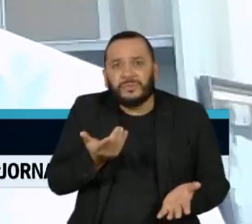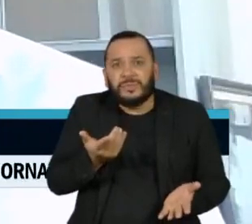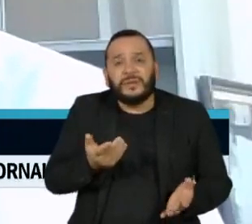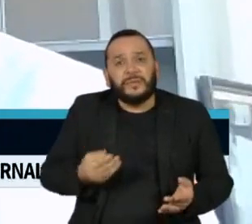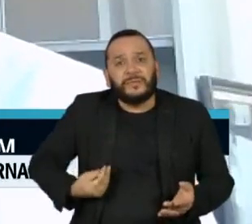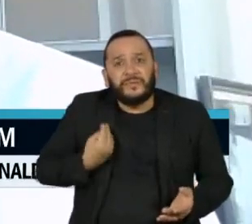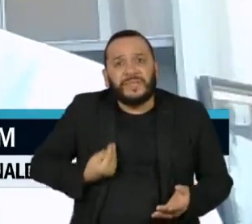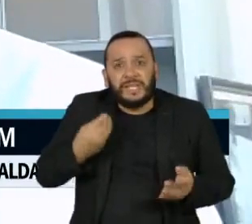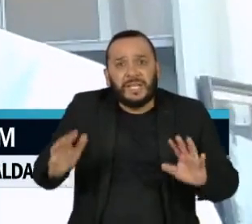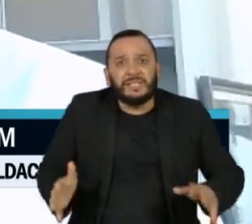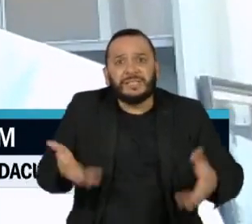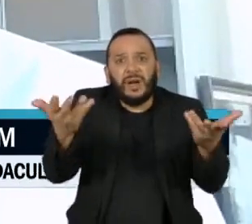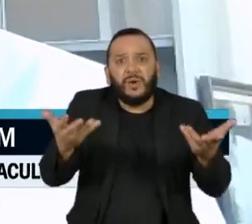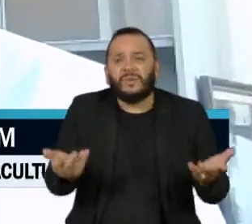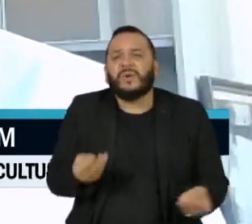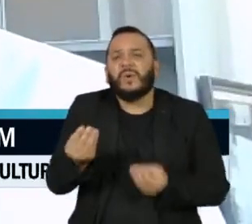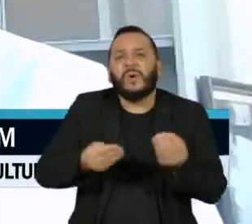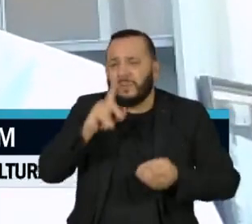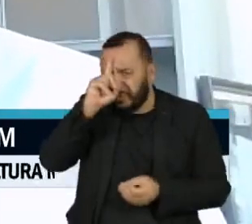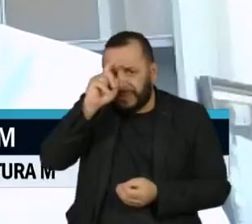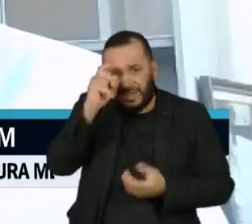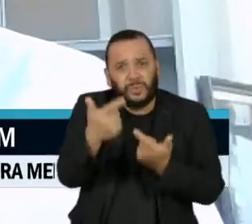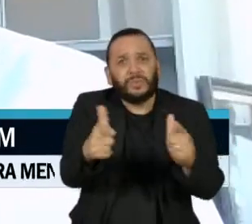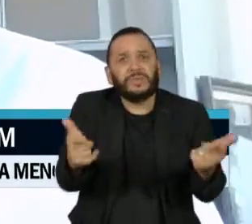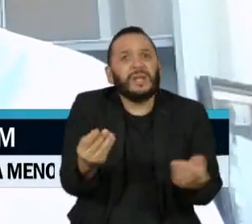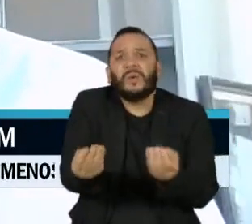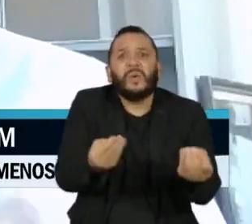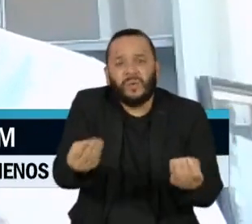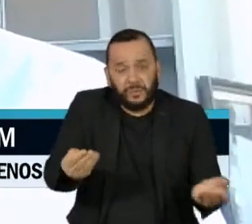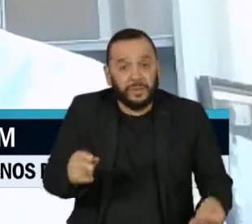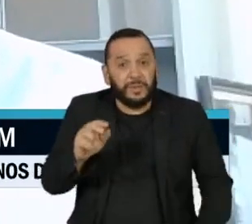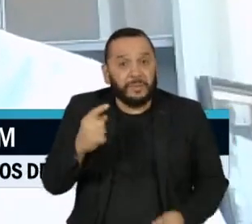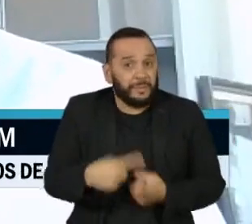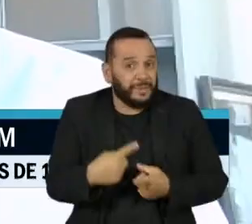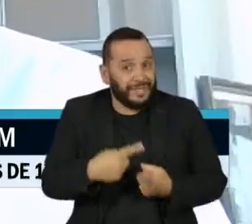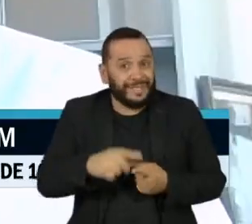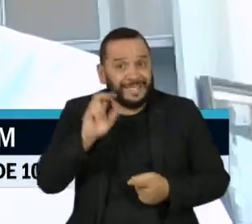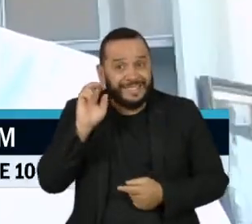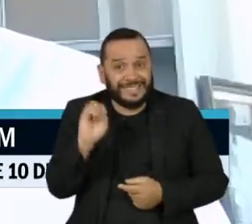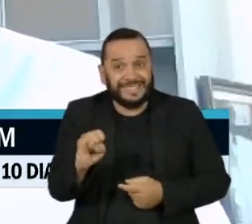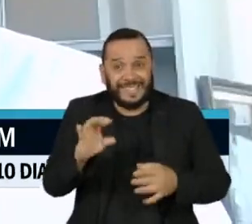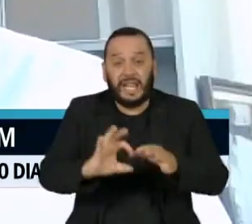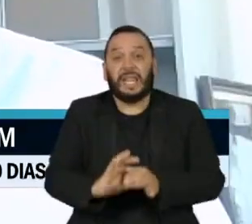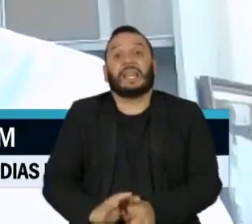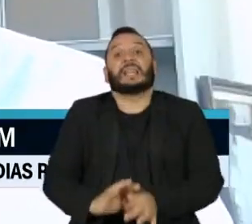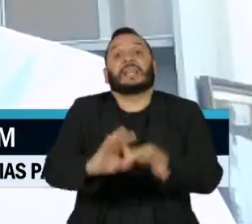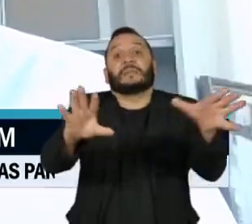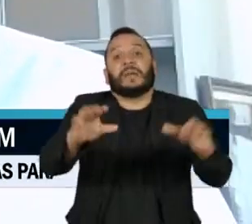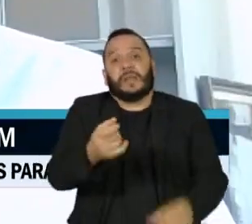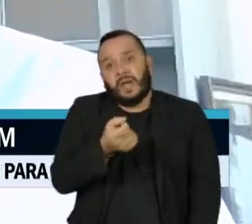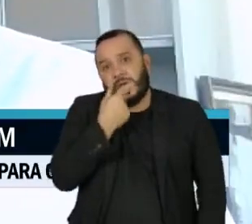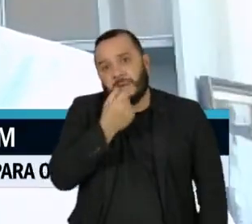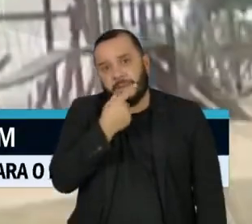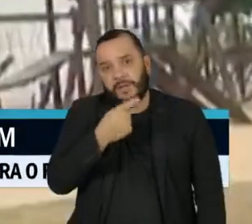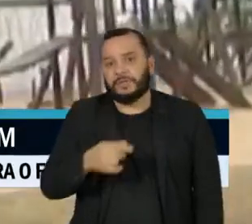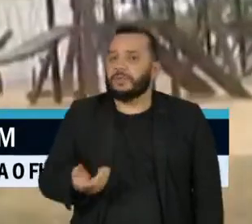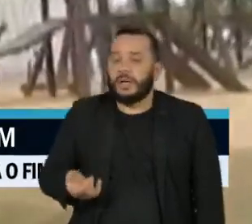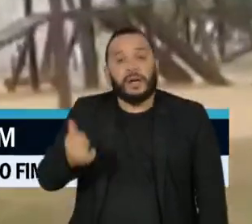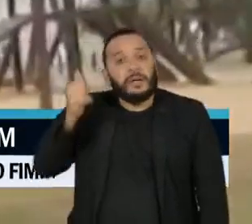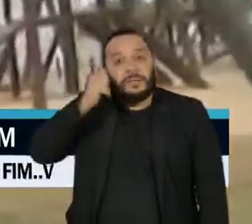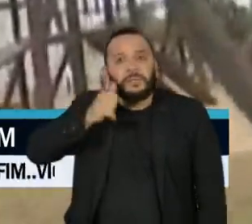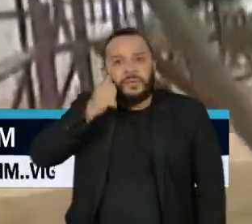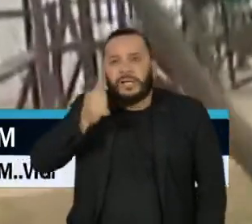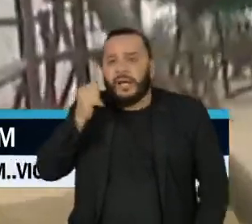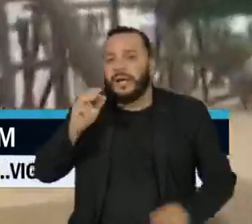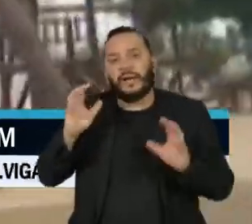É porque, na teoria, se você liberar essa medicação, as mulheres podem ter acesso para